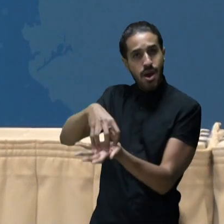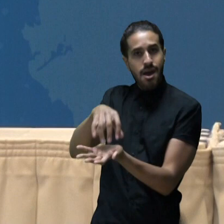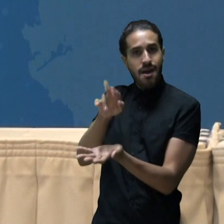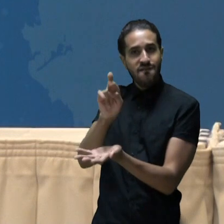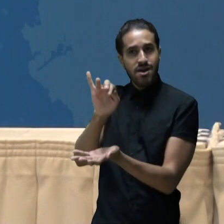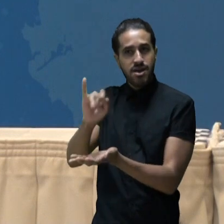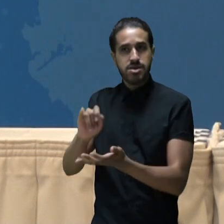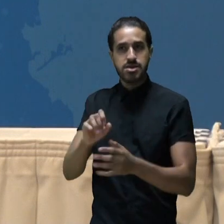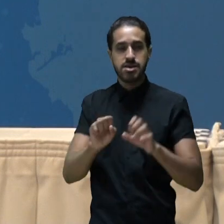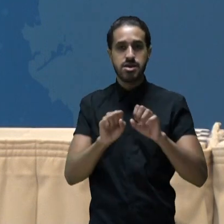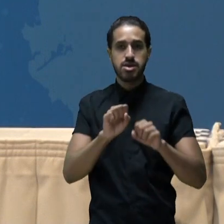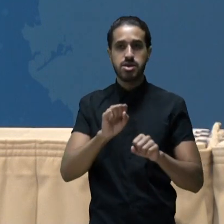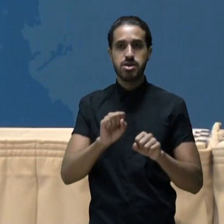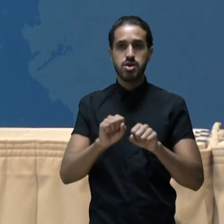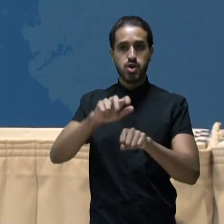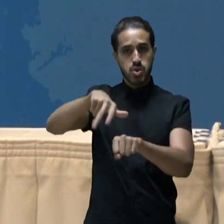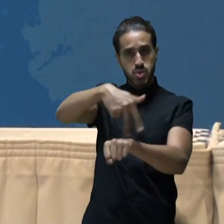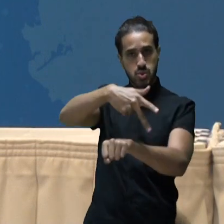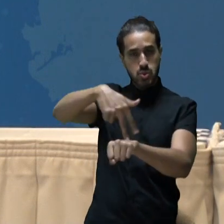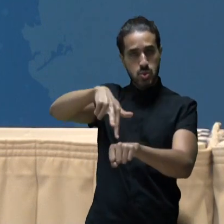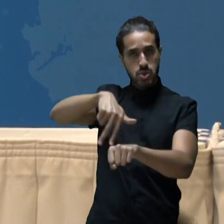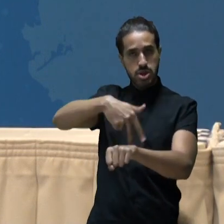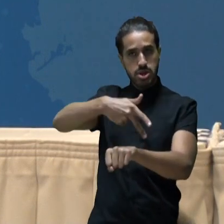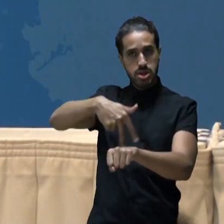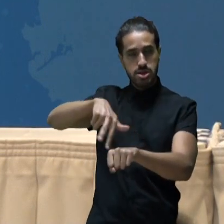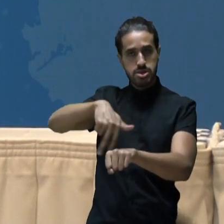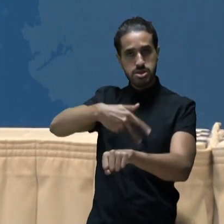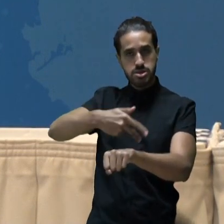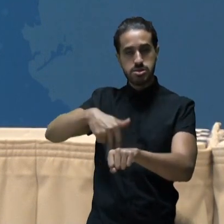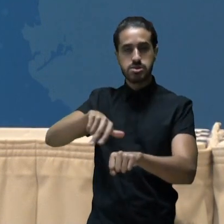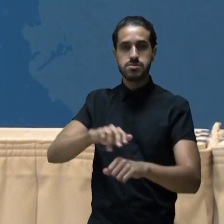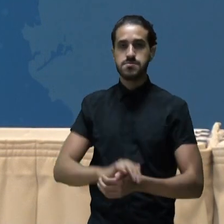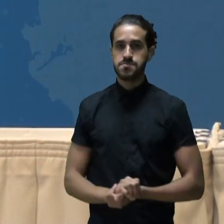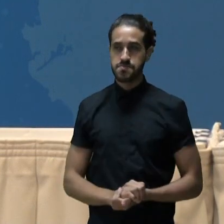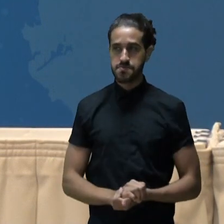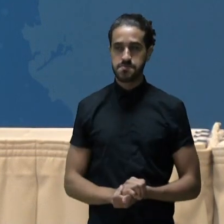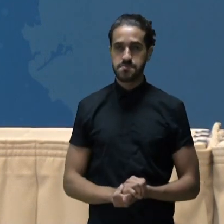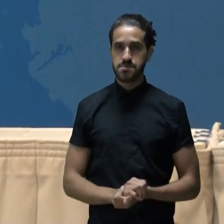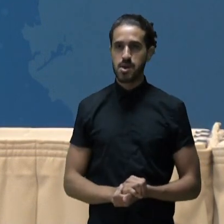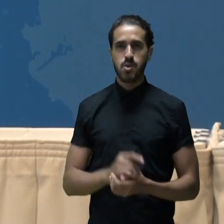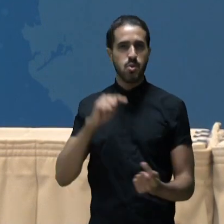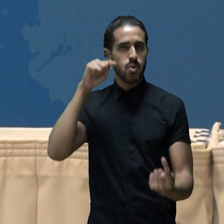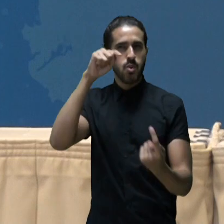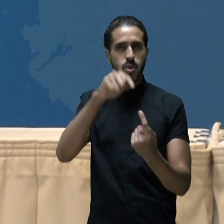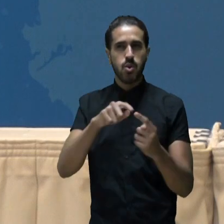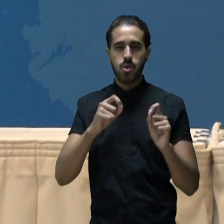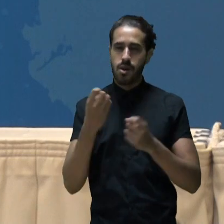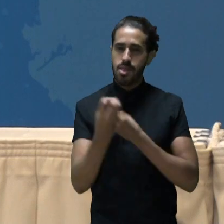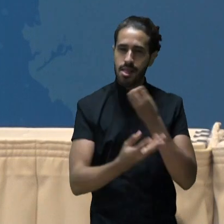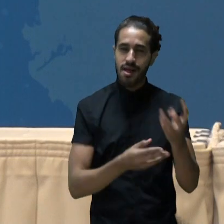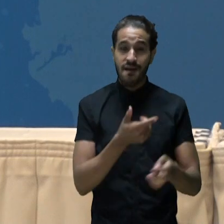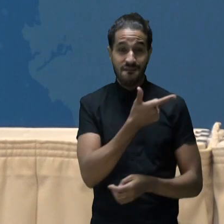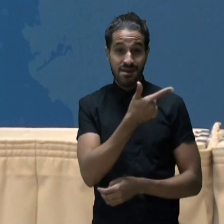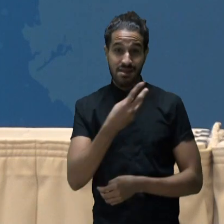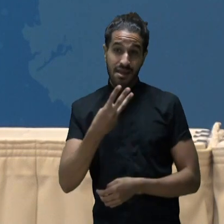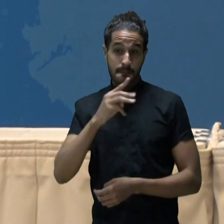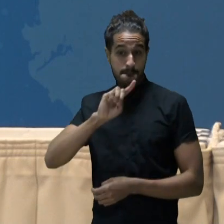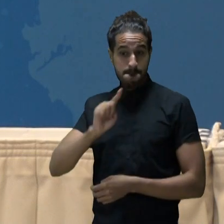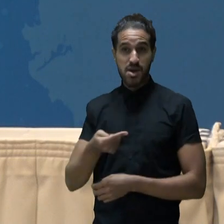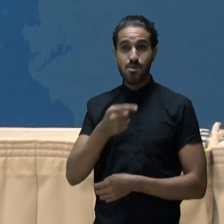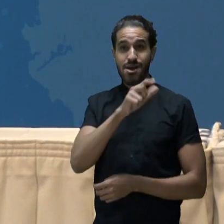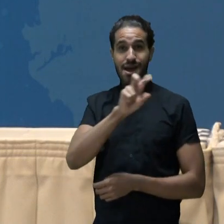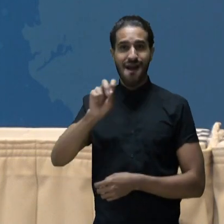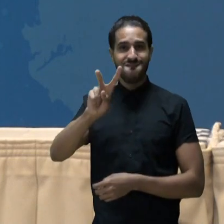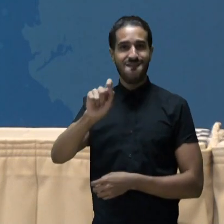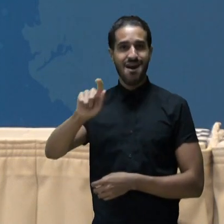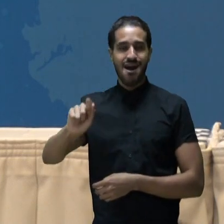do Sistema Único de Assistência Social, o SUAS. A meta é oferecer 23.500